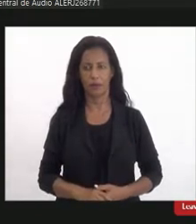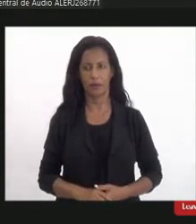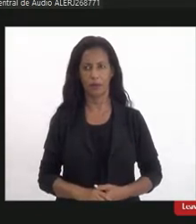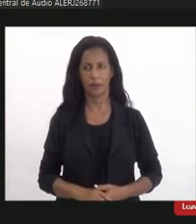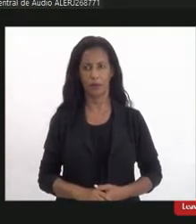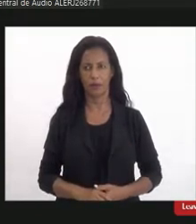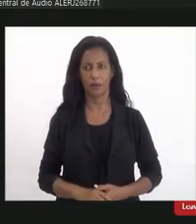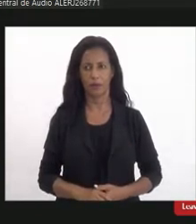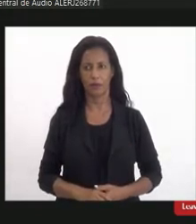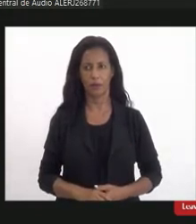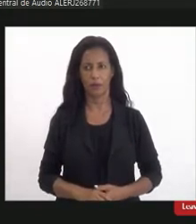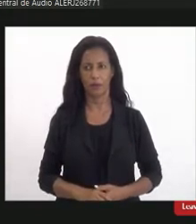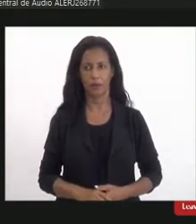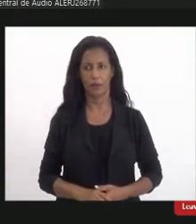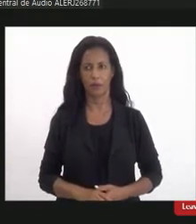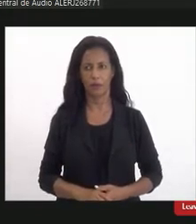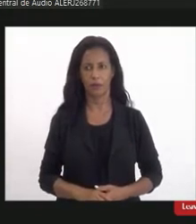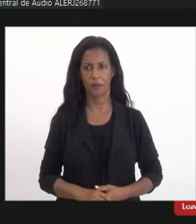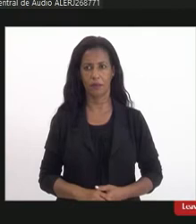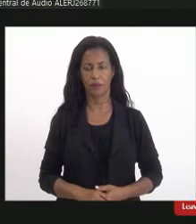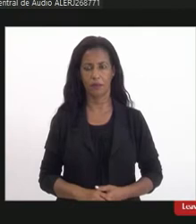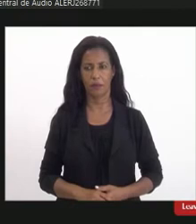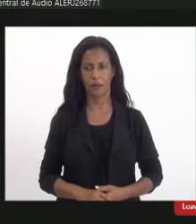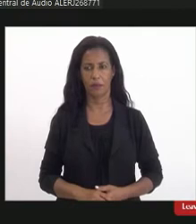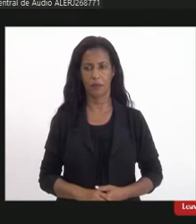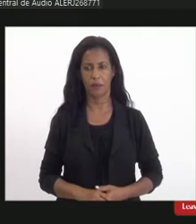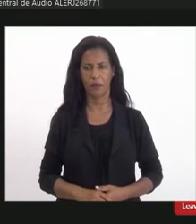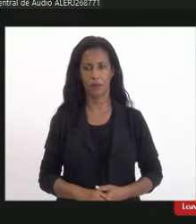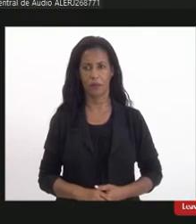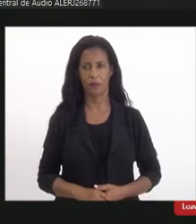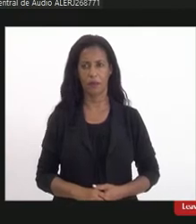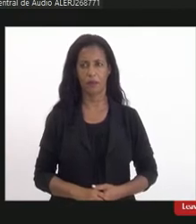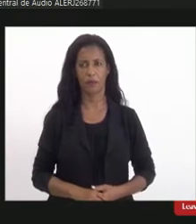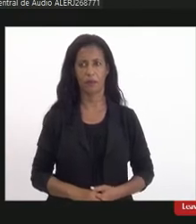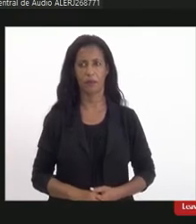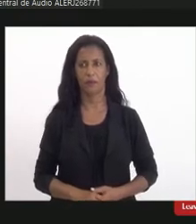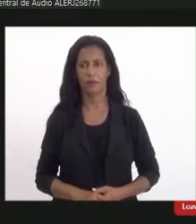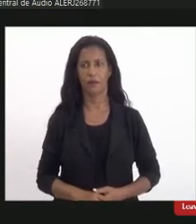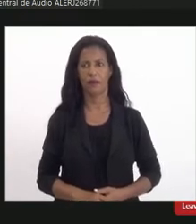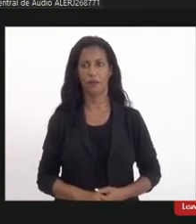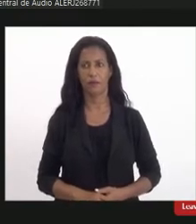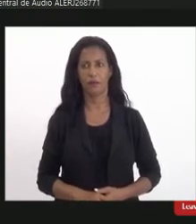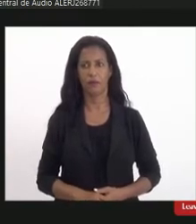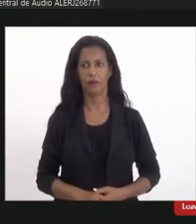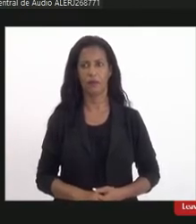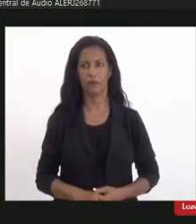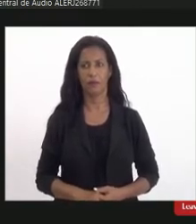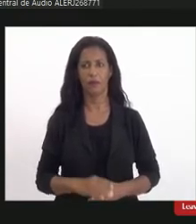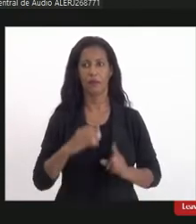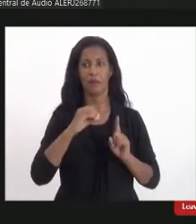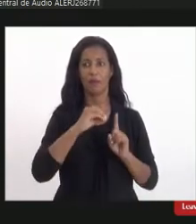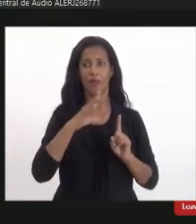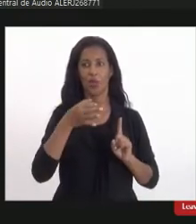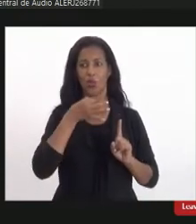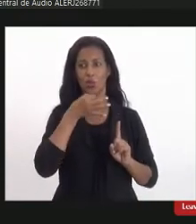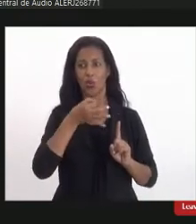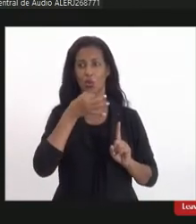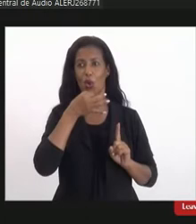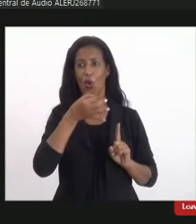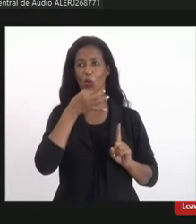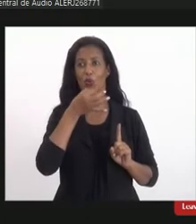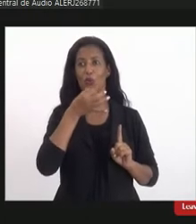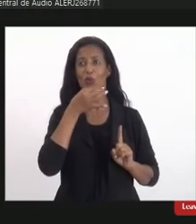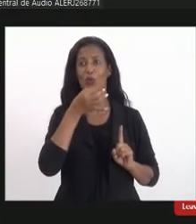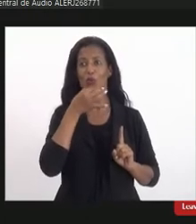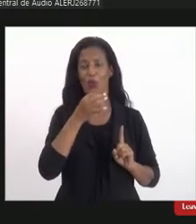acho que ela não ouviu você Roberta tá sem som tá sem som